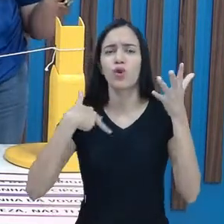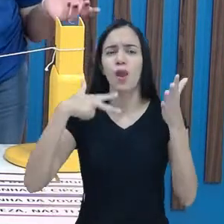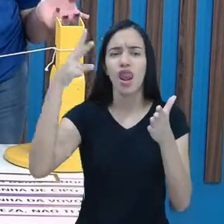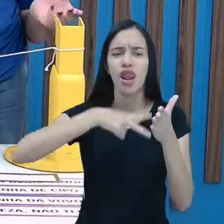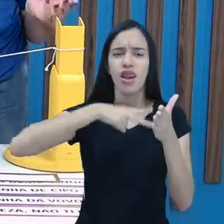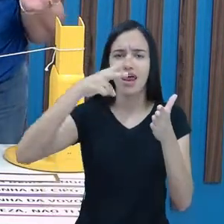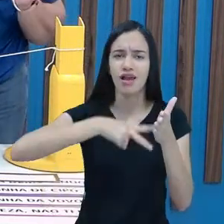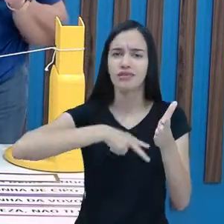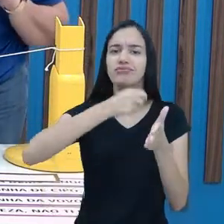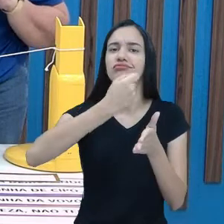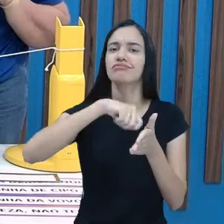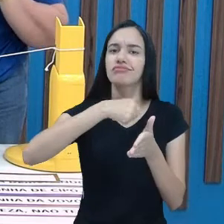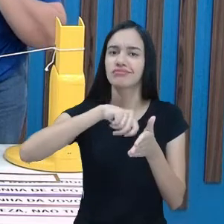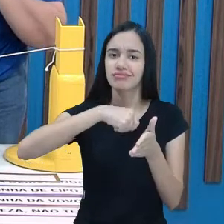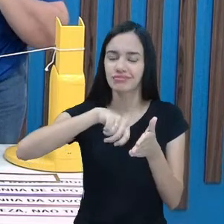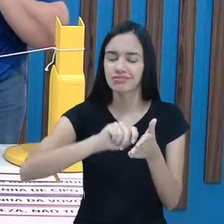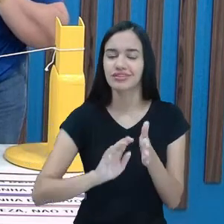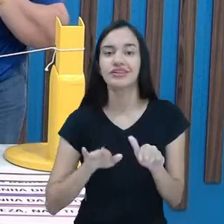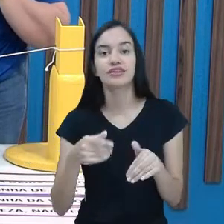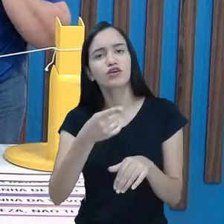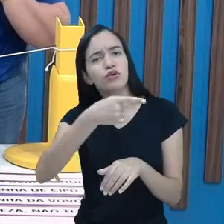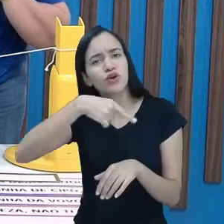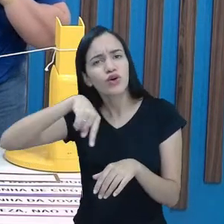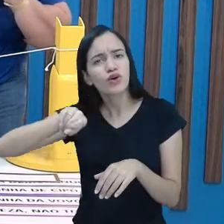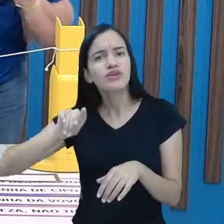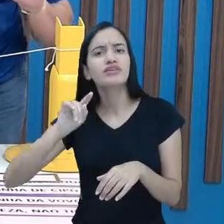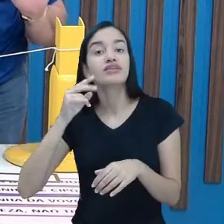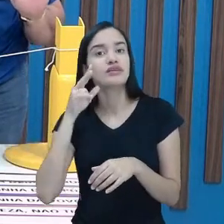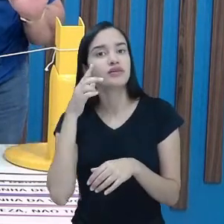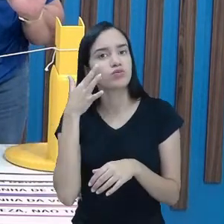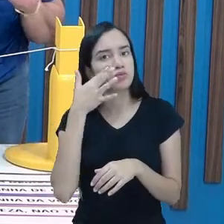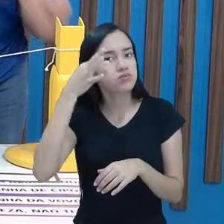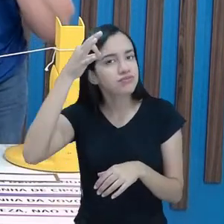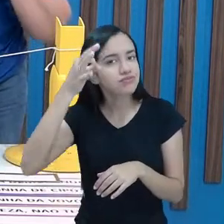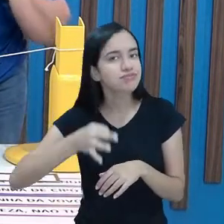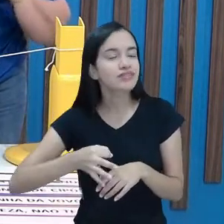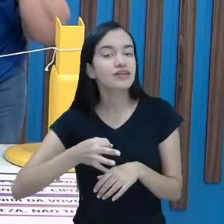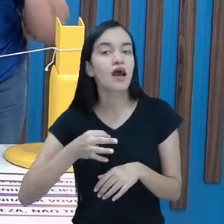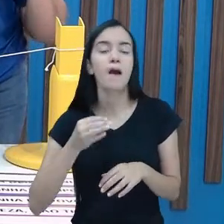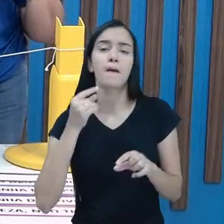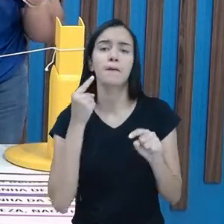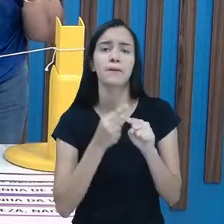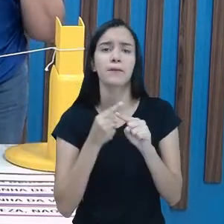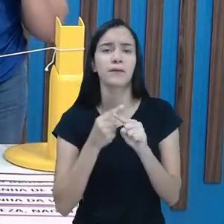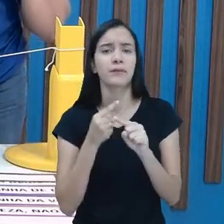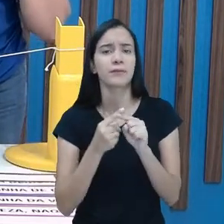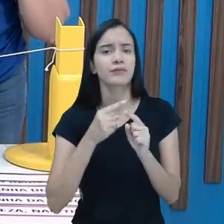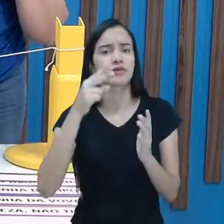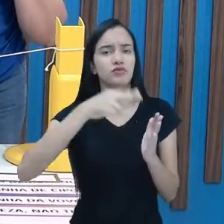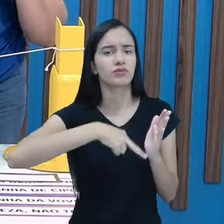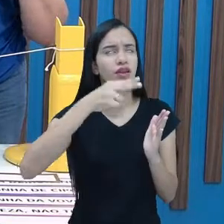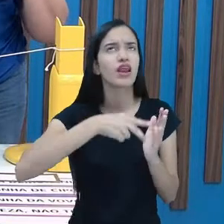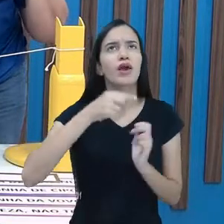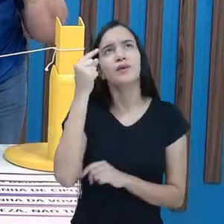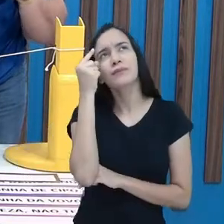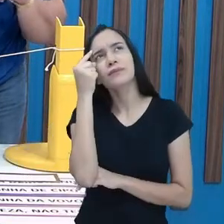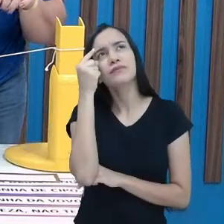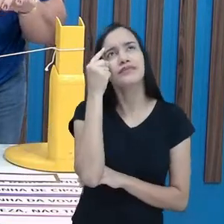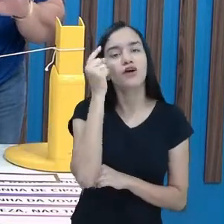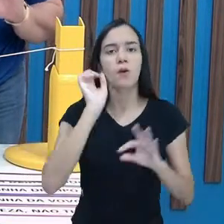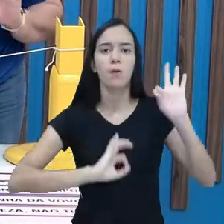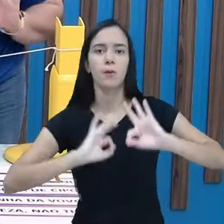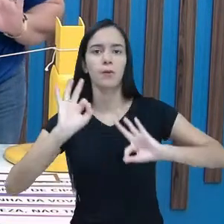escrevendo. Então, vocês aí, fiquem bem atentos, viu? Porque hoje vamos ler, pensar e